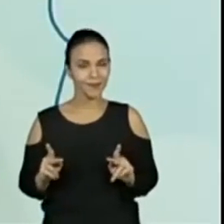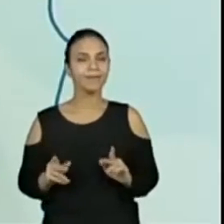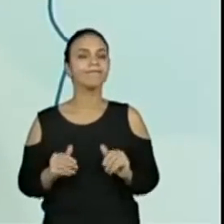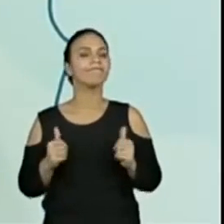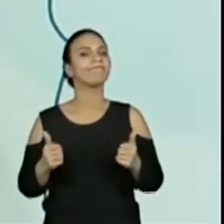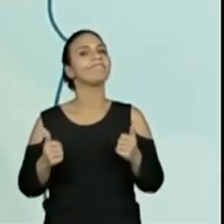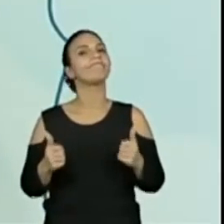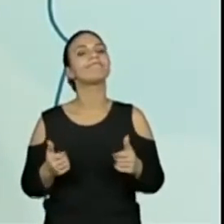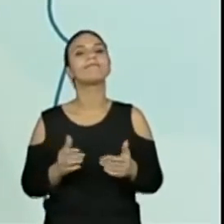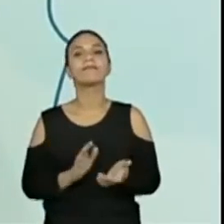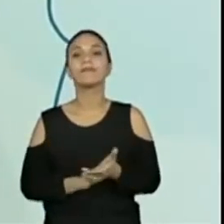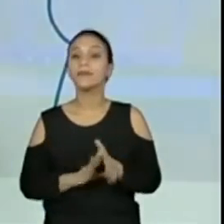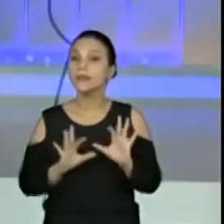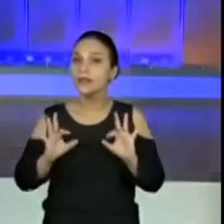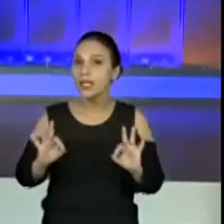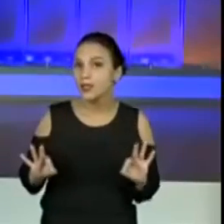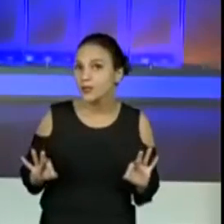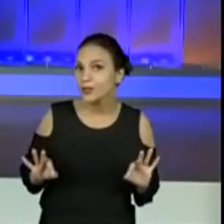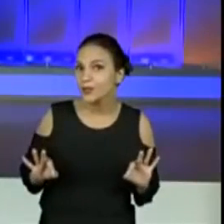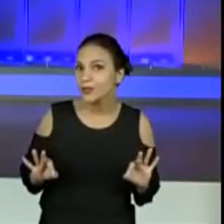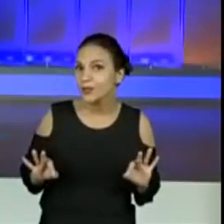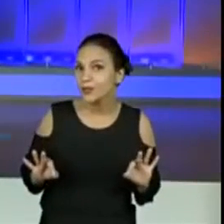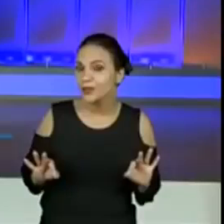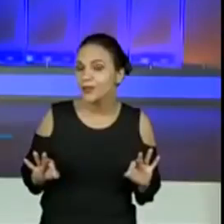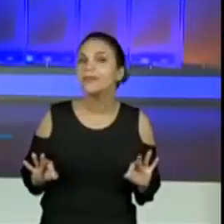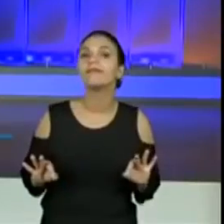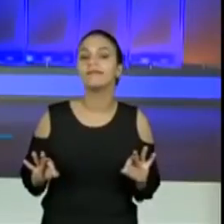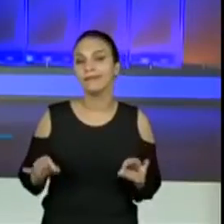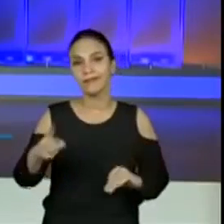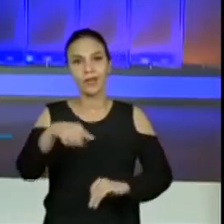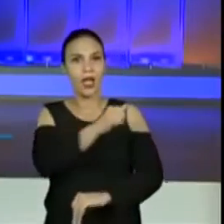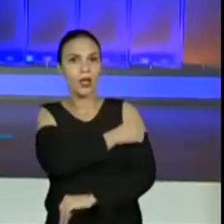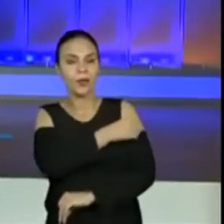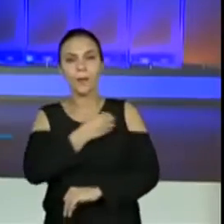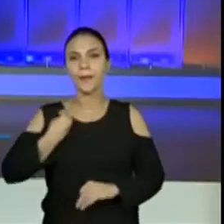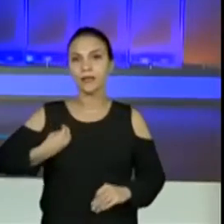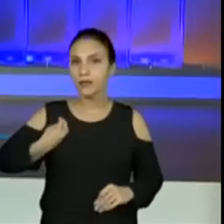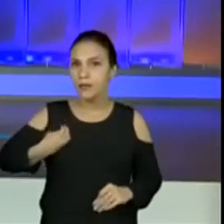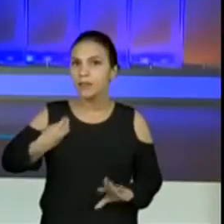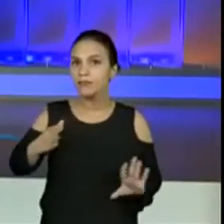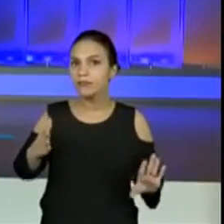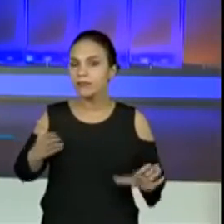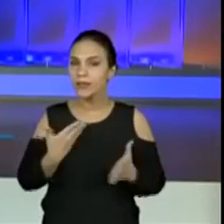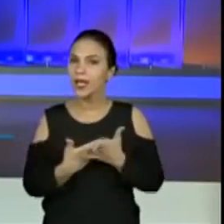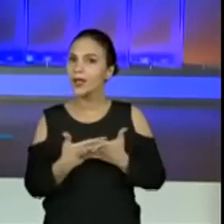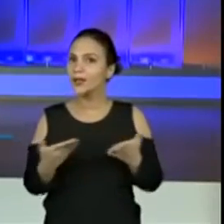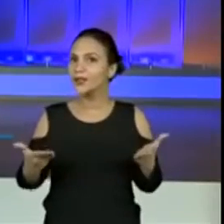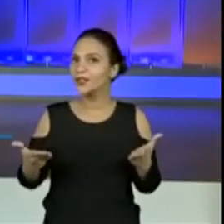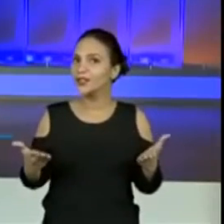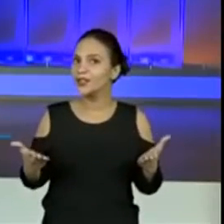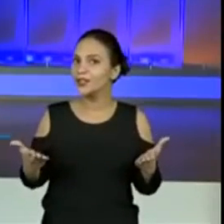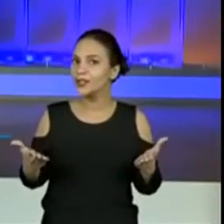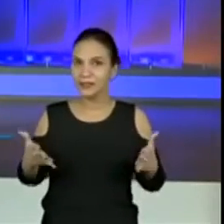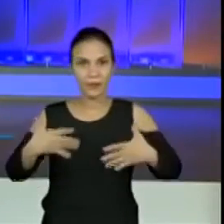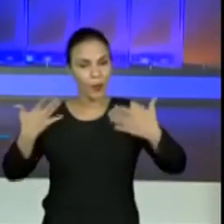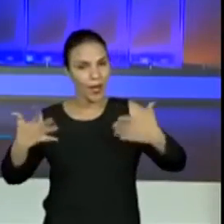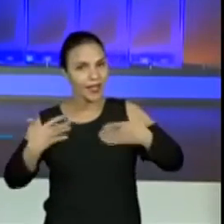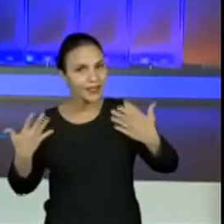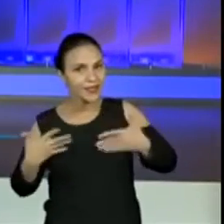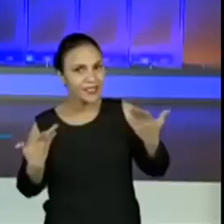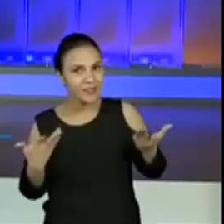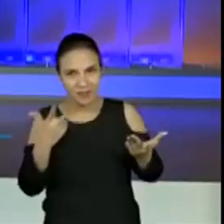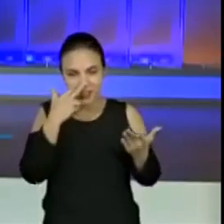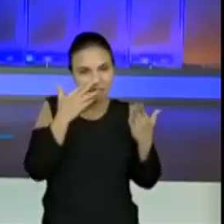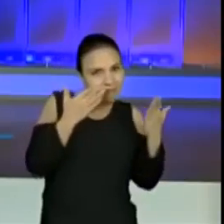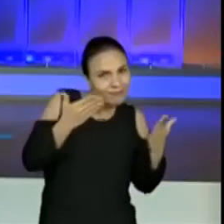Ok? Tudo certo por aí, professores? Os alunos estão participando da nossa aula de hoje? Estão empolgadas com os